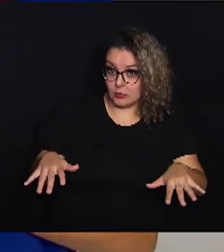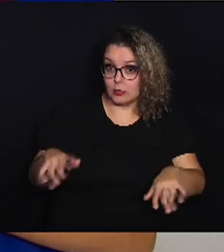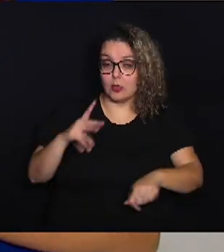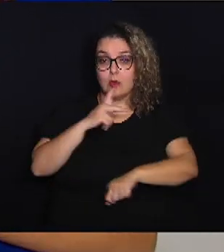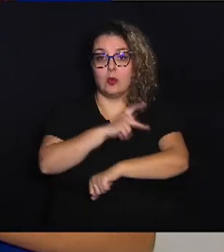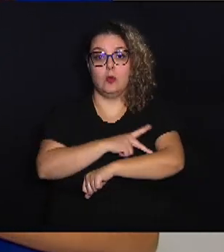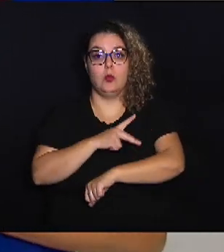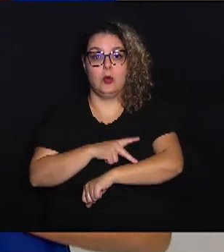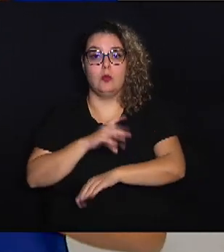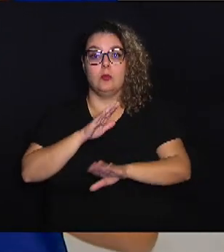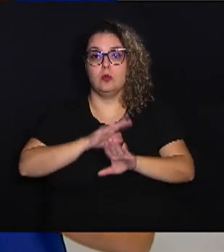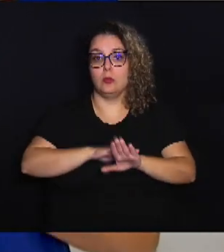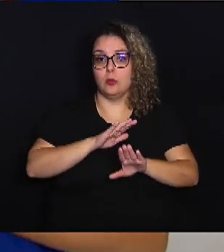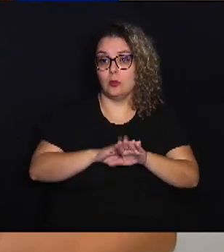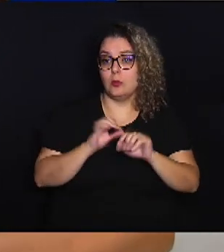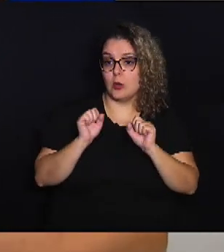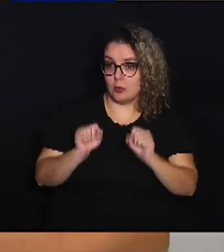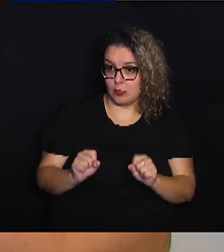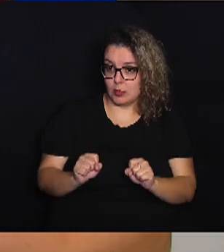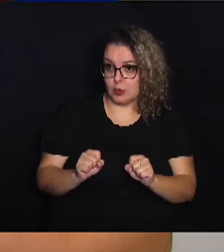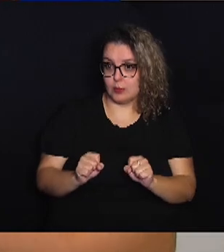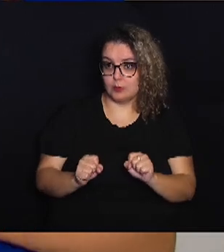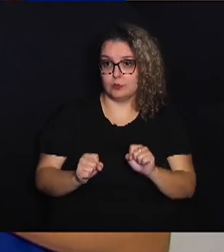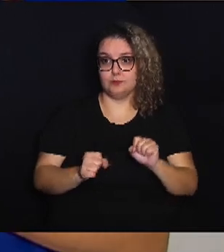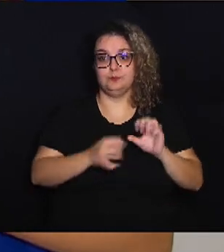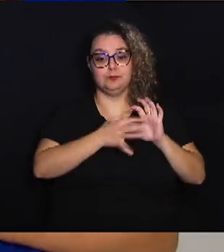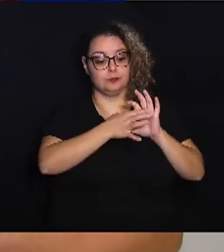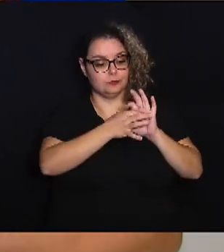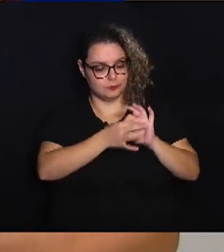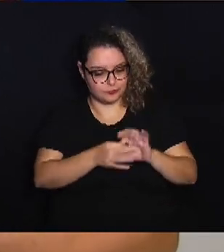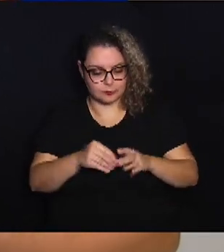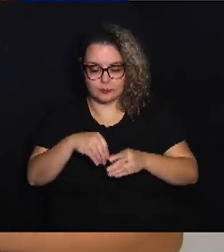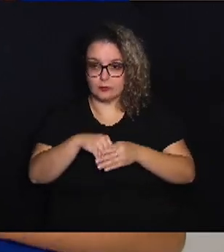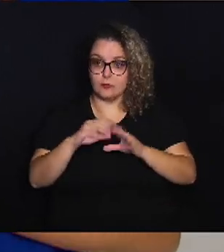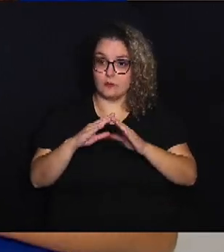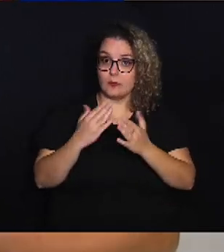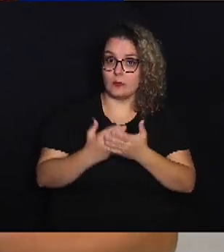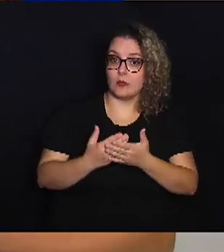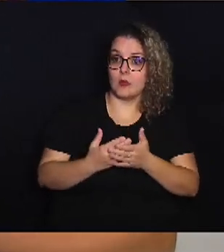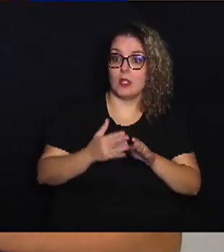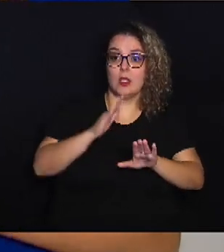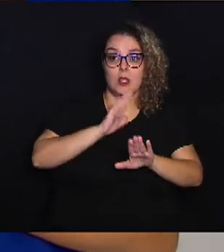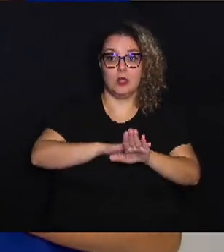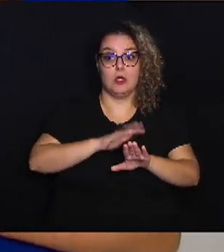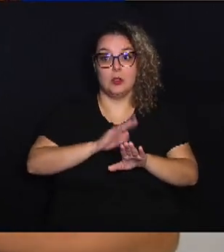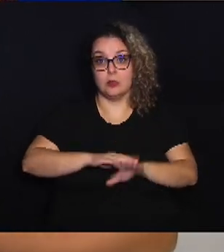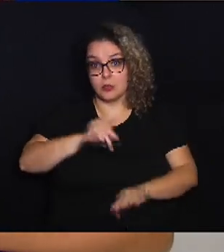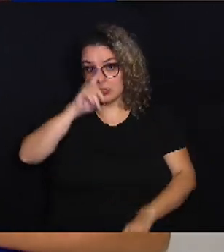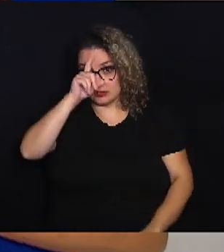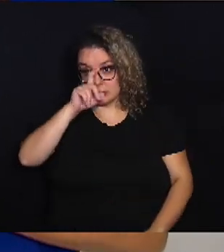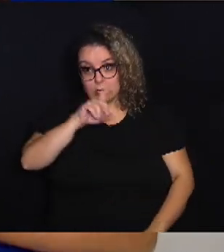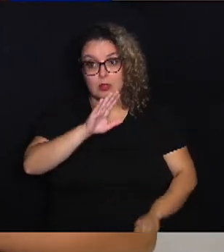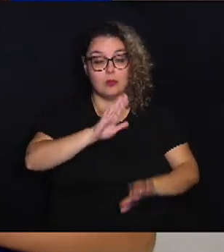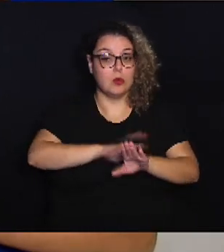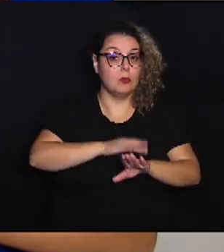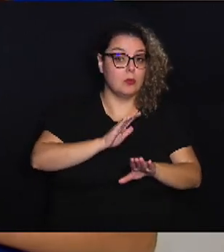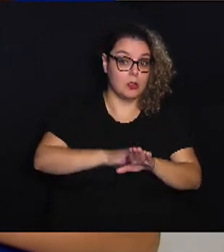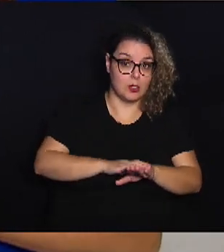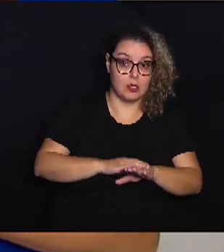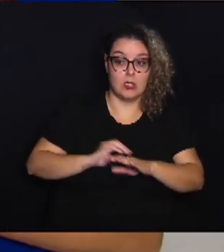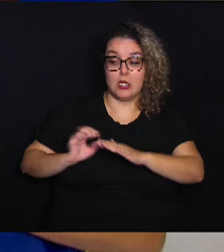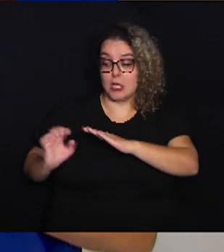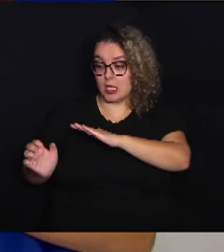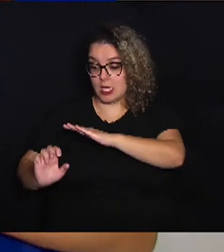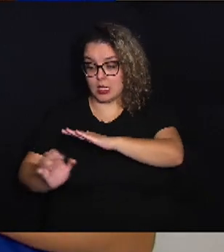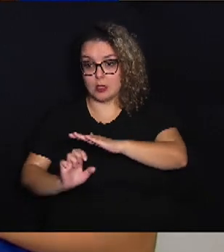pode atuar no contexto escolar, ele pode atuar em hospitais, ele pode atuar em empresas.